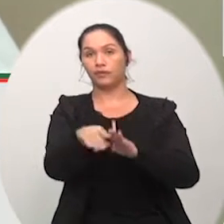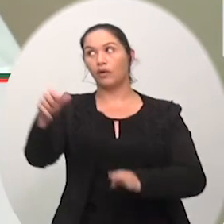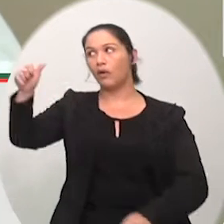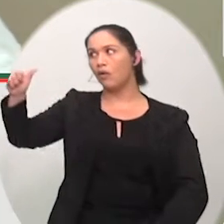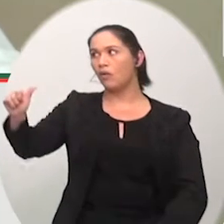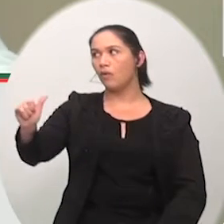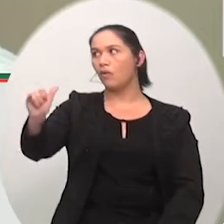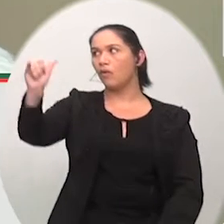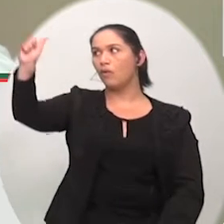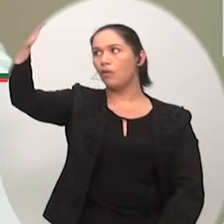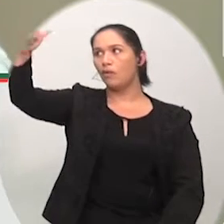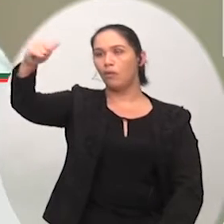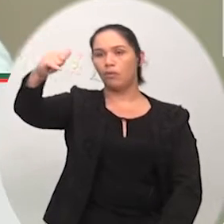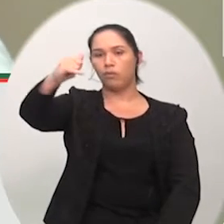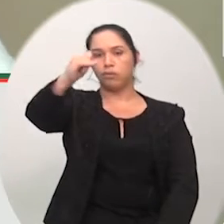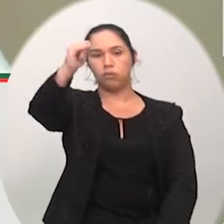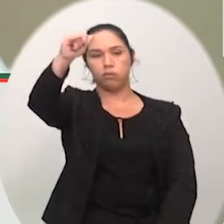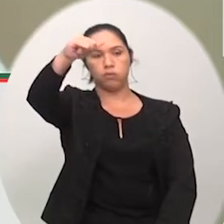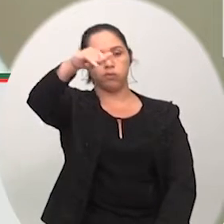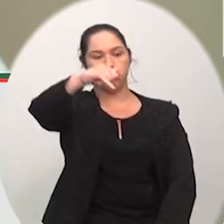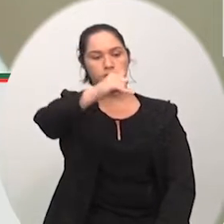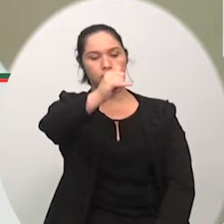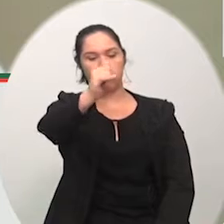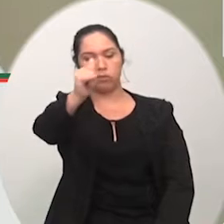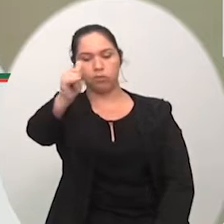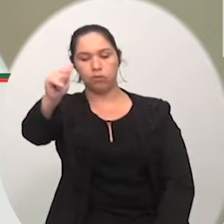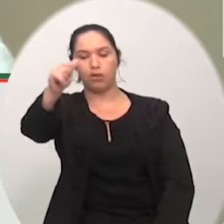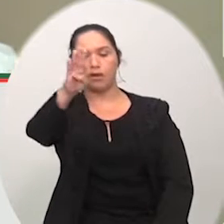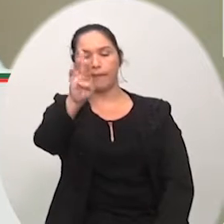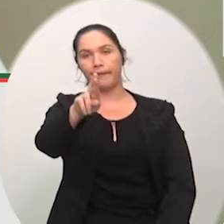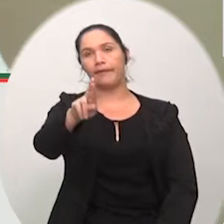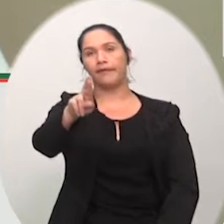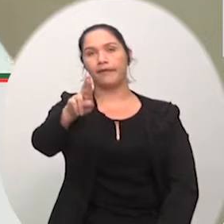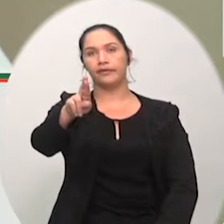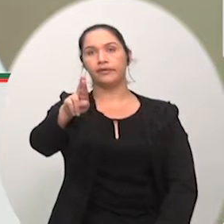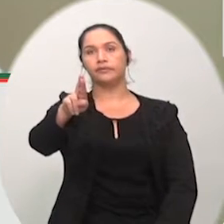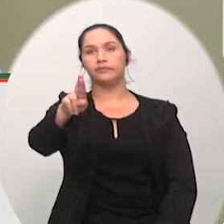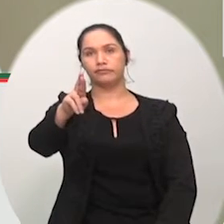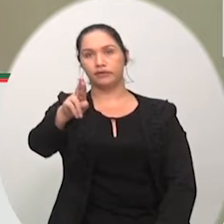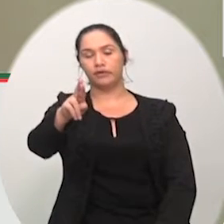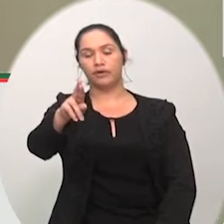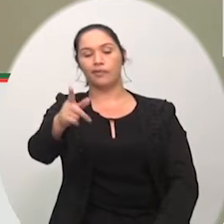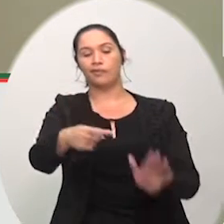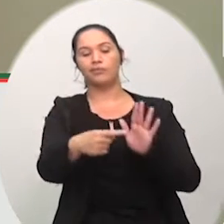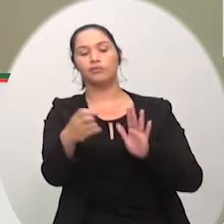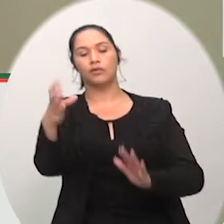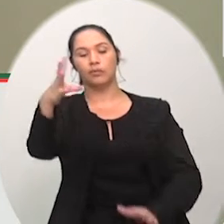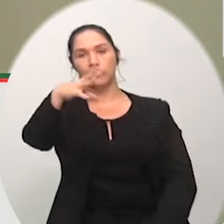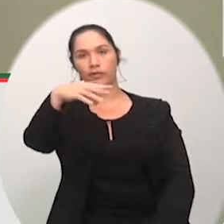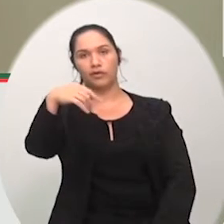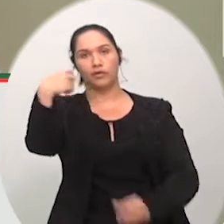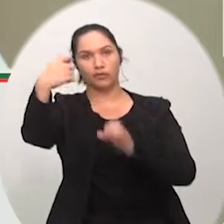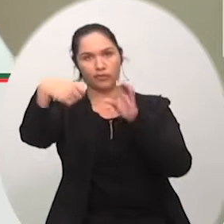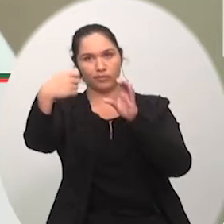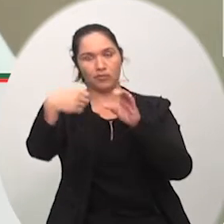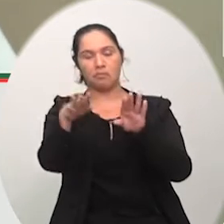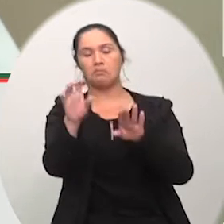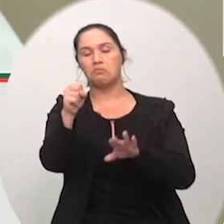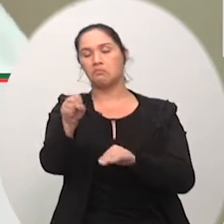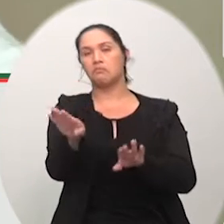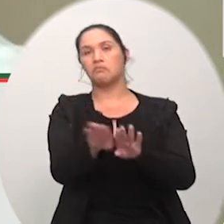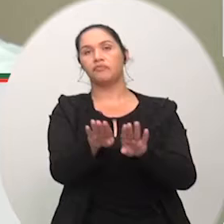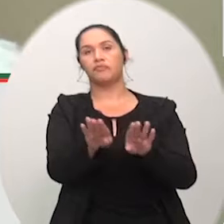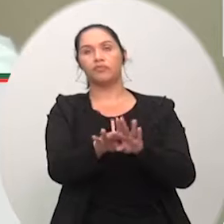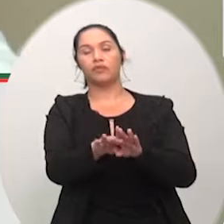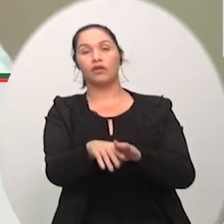BR-101 nós fizemos audiência pública com o ministro Alfredo Nascimento na época na época inclusive foi detectado